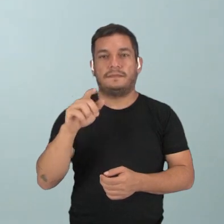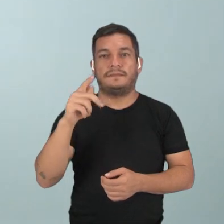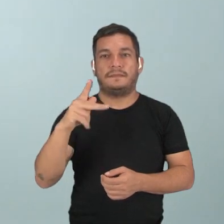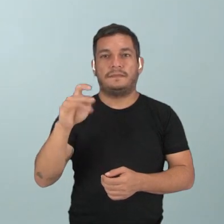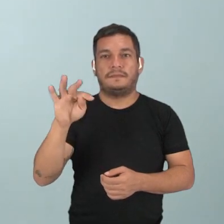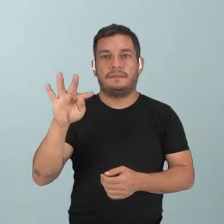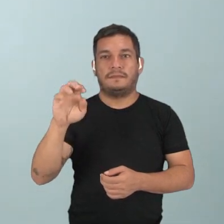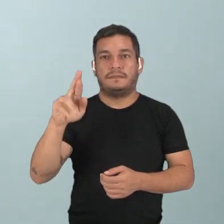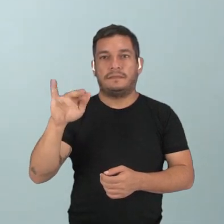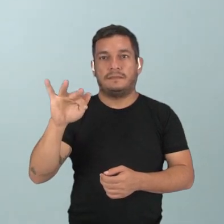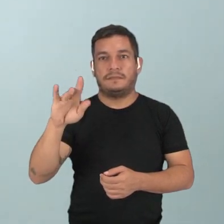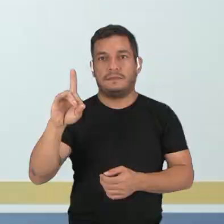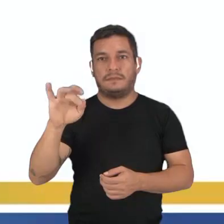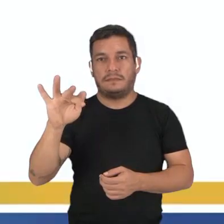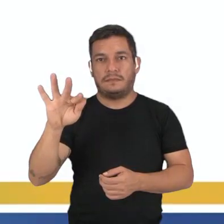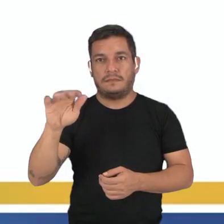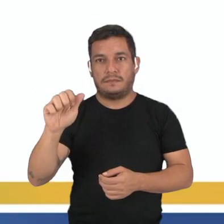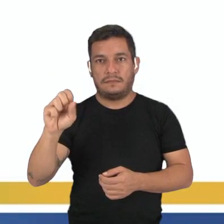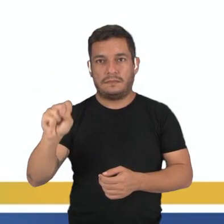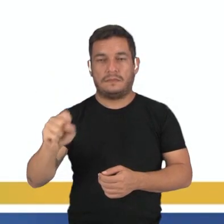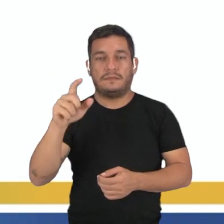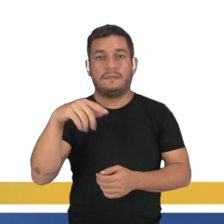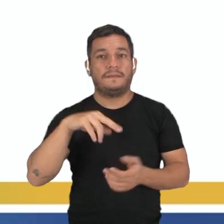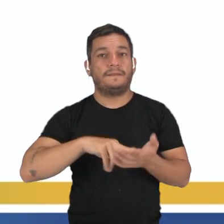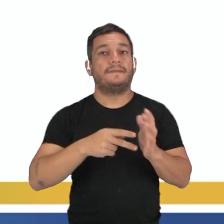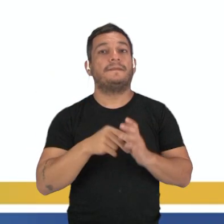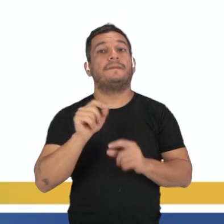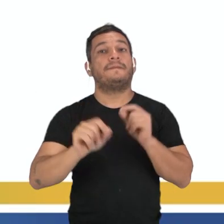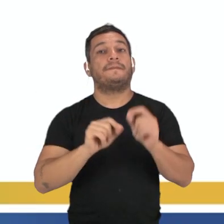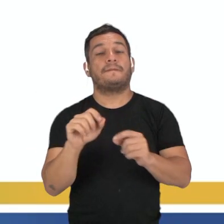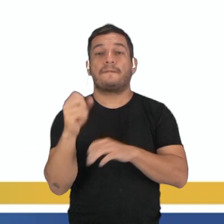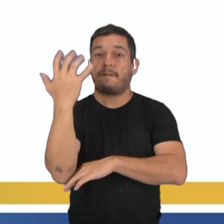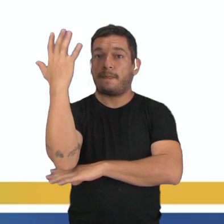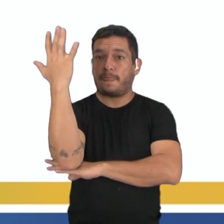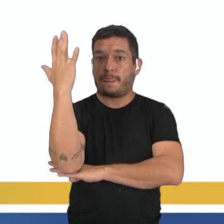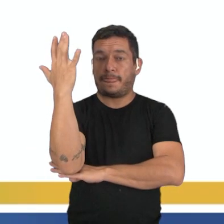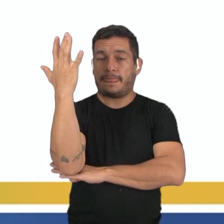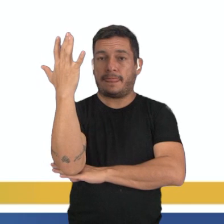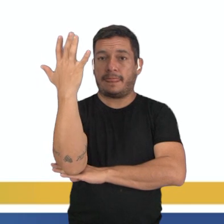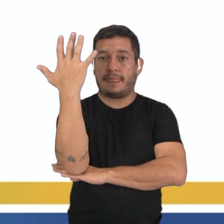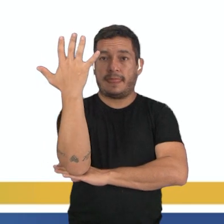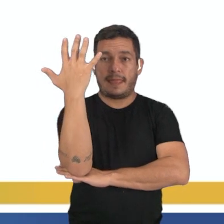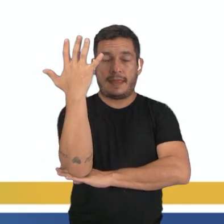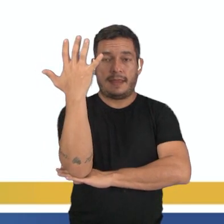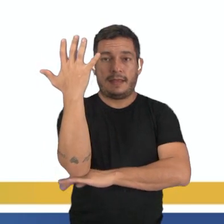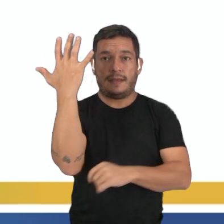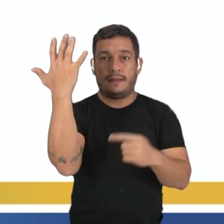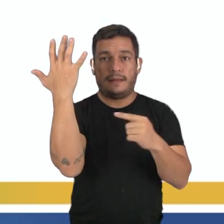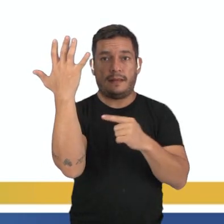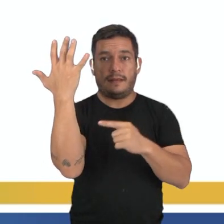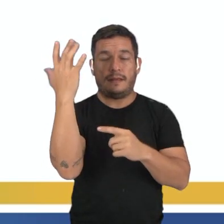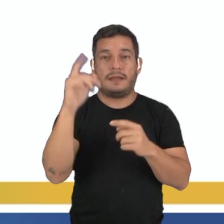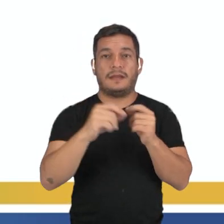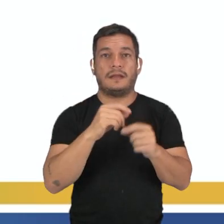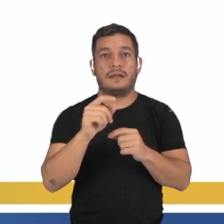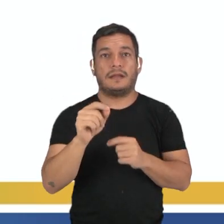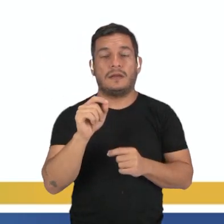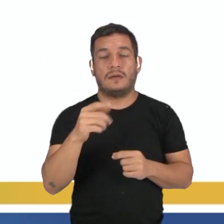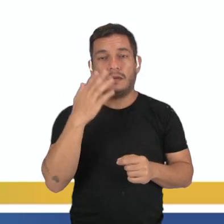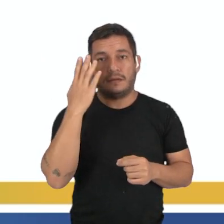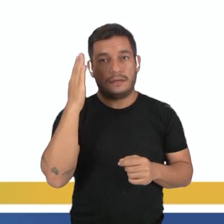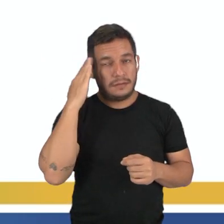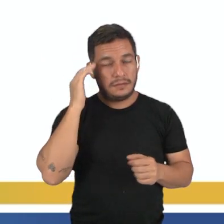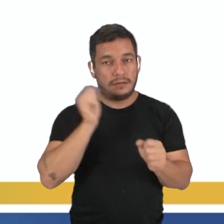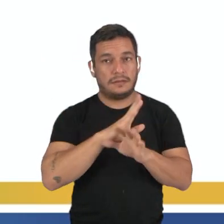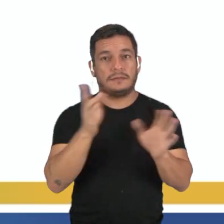significa essa palavra, nós vamos ver que significa planta, que do grego também tem aí uma parte de feto. E a gente vai entender